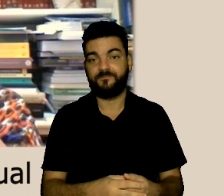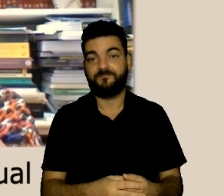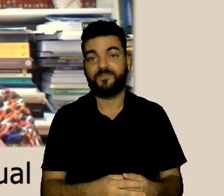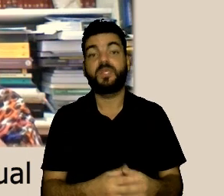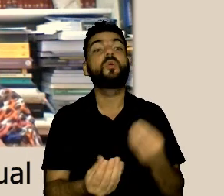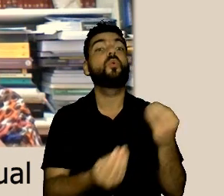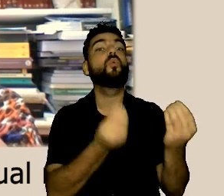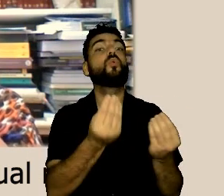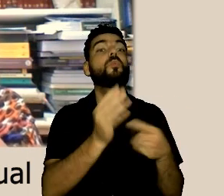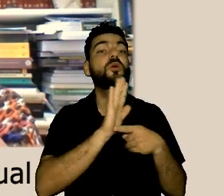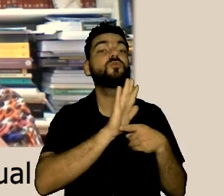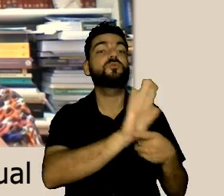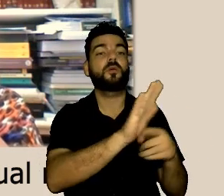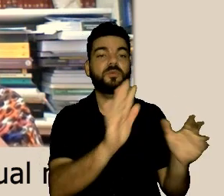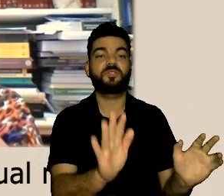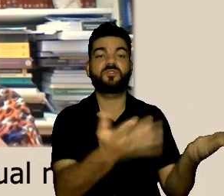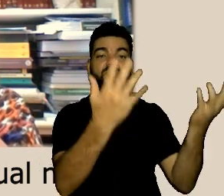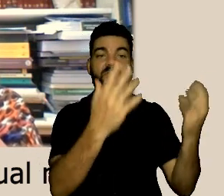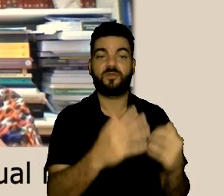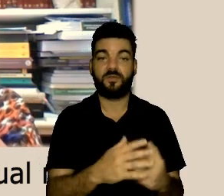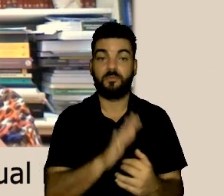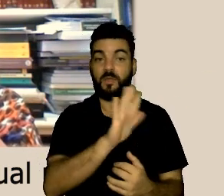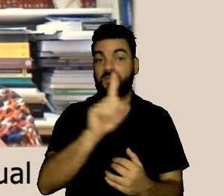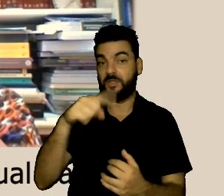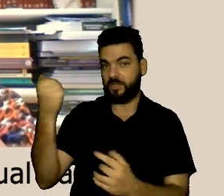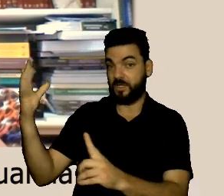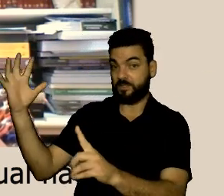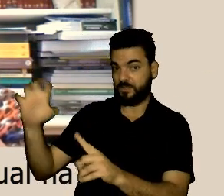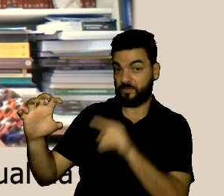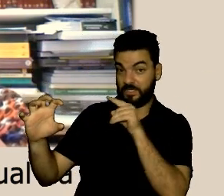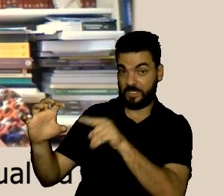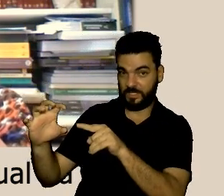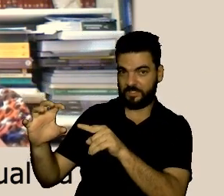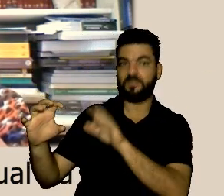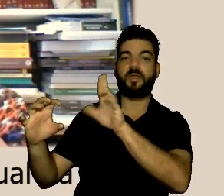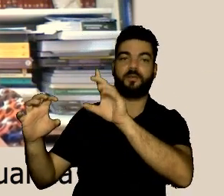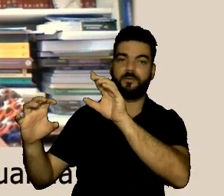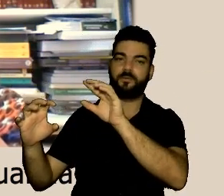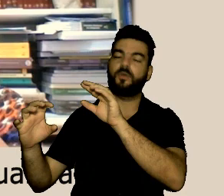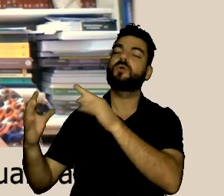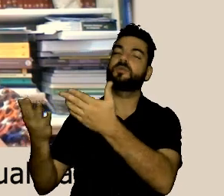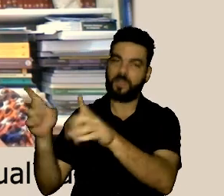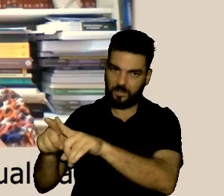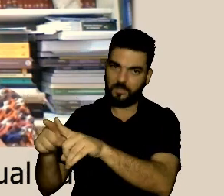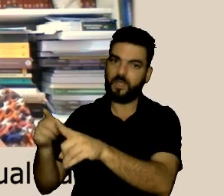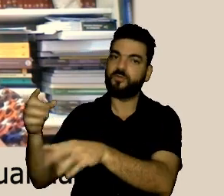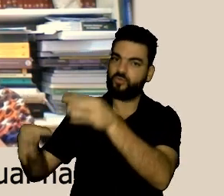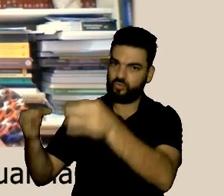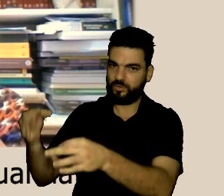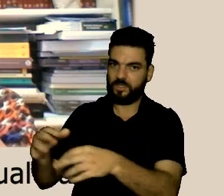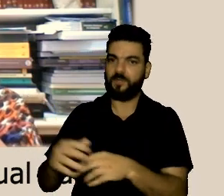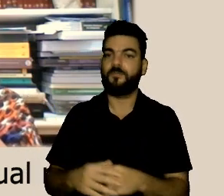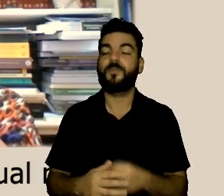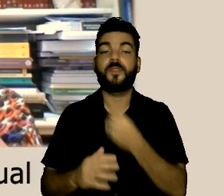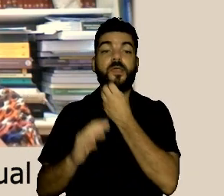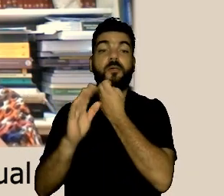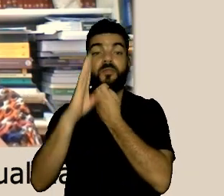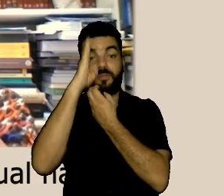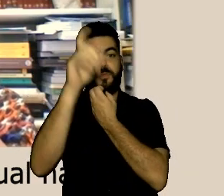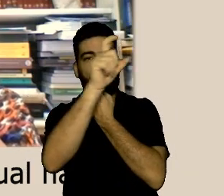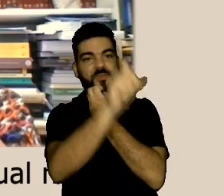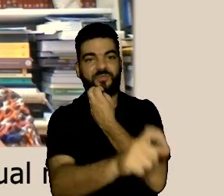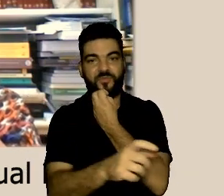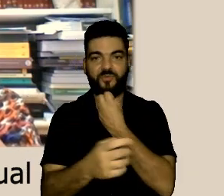do que ficou daquela pessoa e ver o que a gente vai fazer com a outra situação mas eu vejo